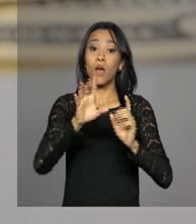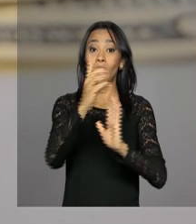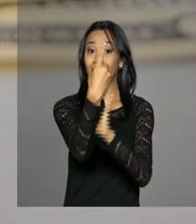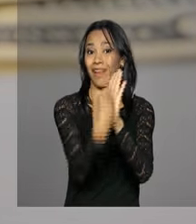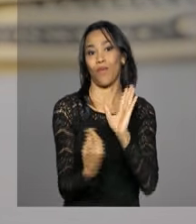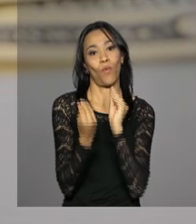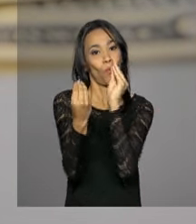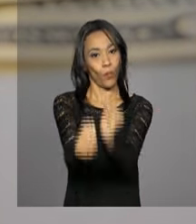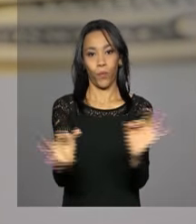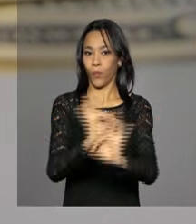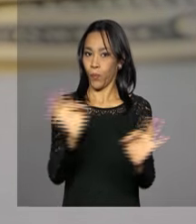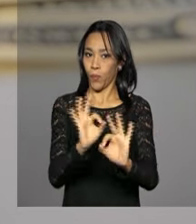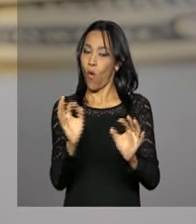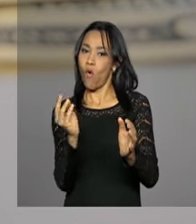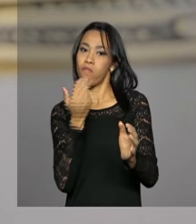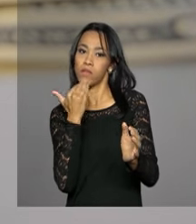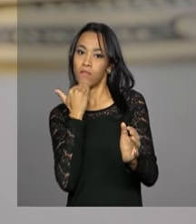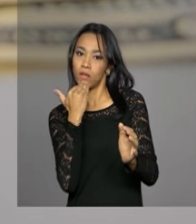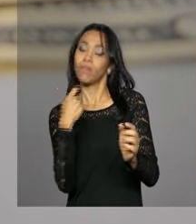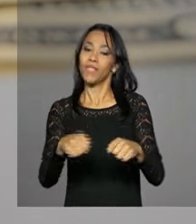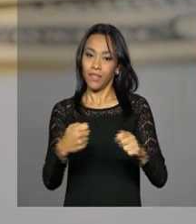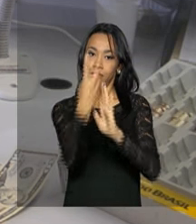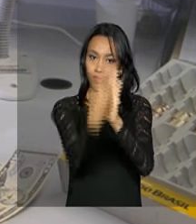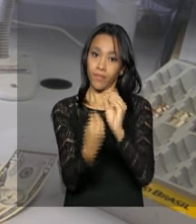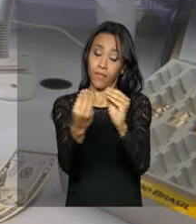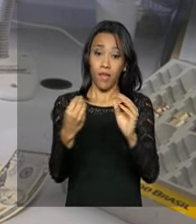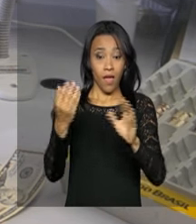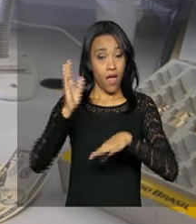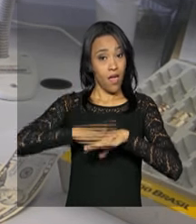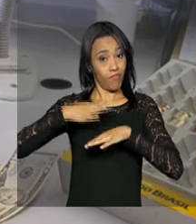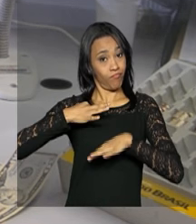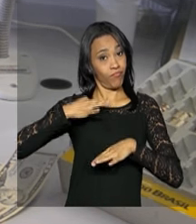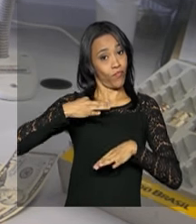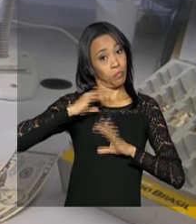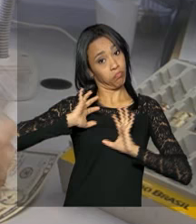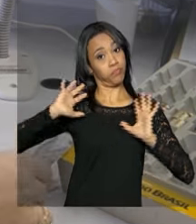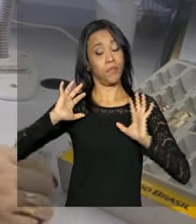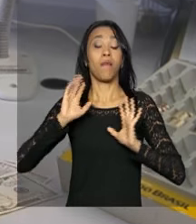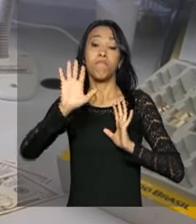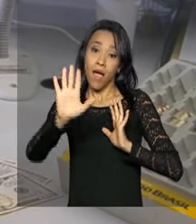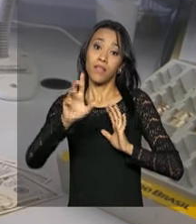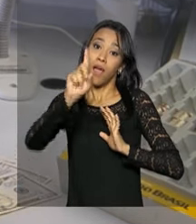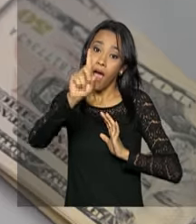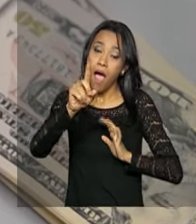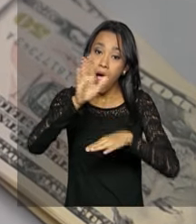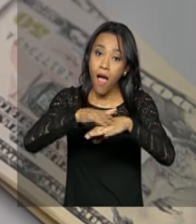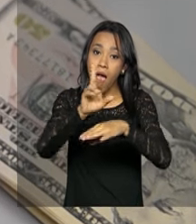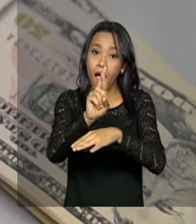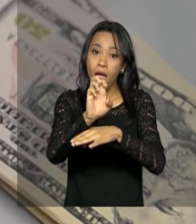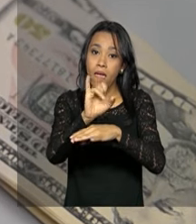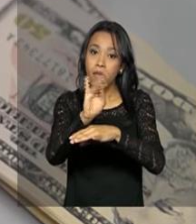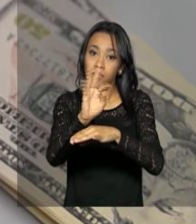tenham sido declarados de forma incorreta. Ela é opcional, mas, segundo a Receita Federal, é uma oportunidade para o